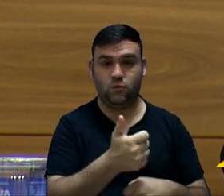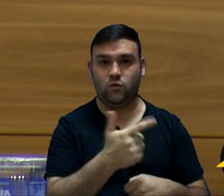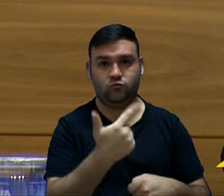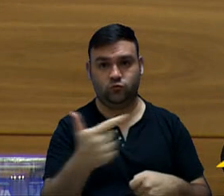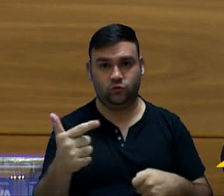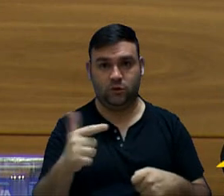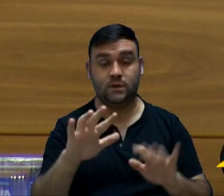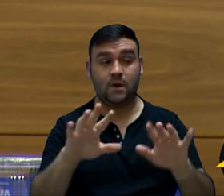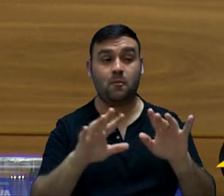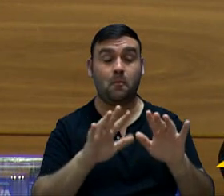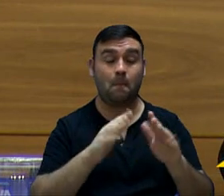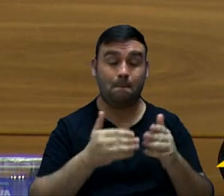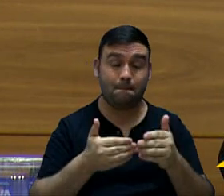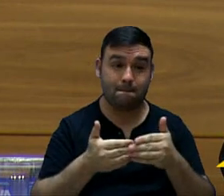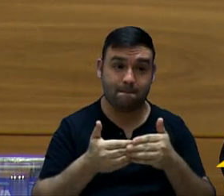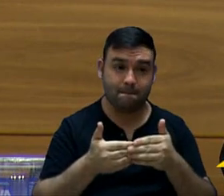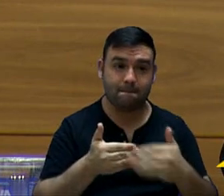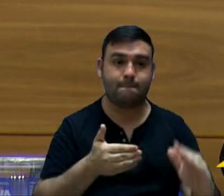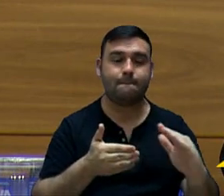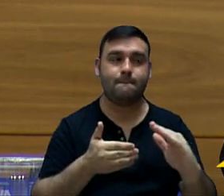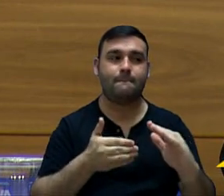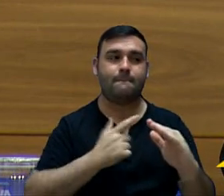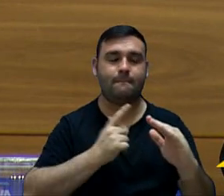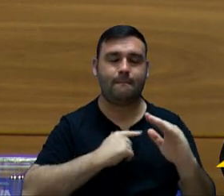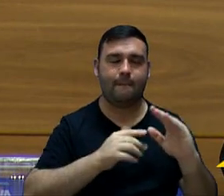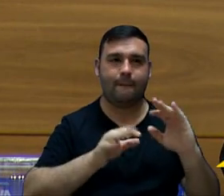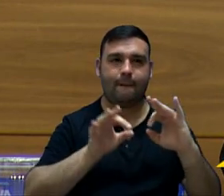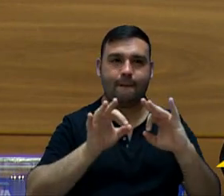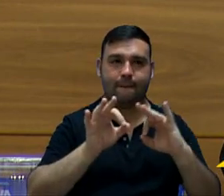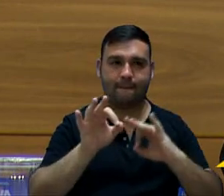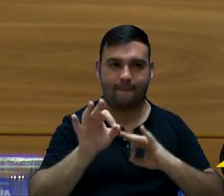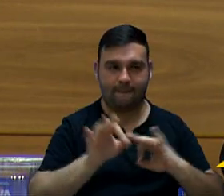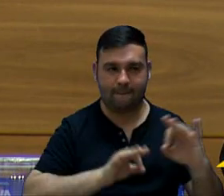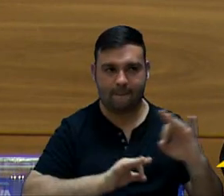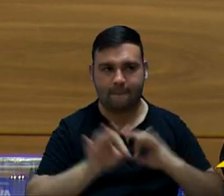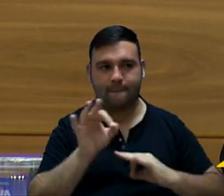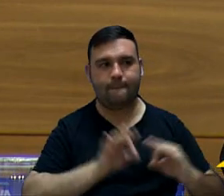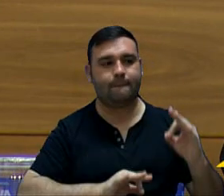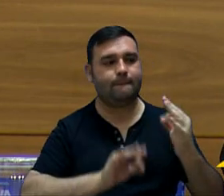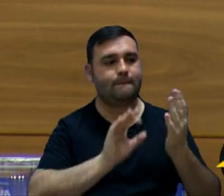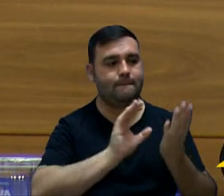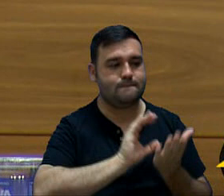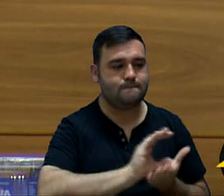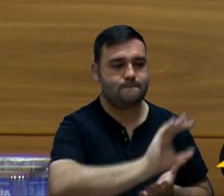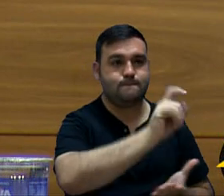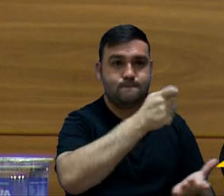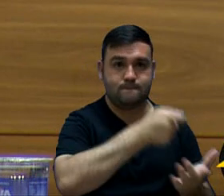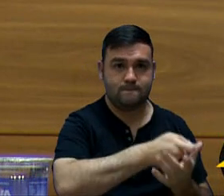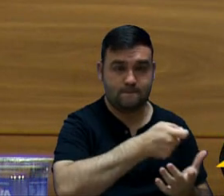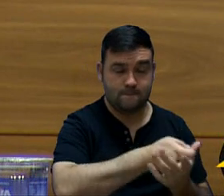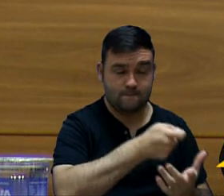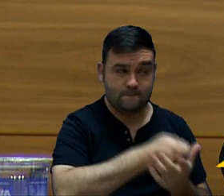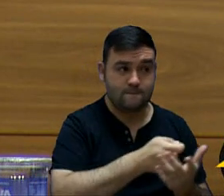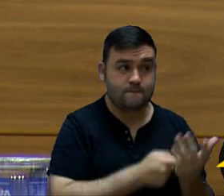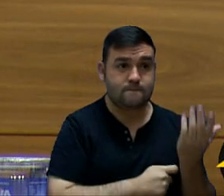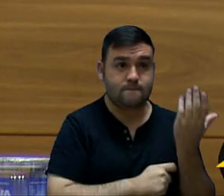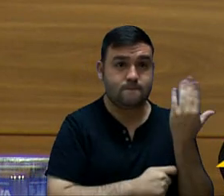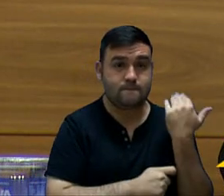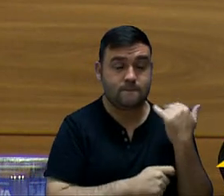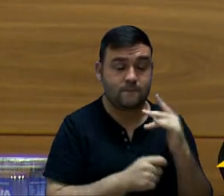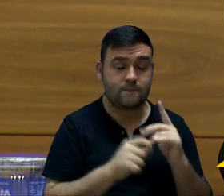acontece é que, para se promover as emendas impositivas, foram